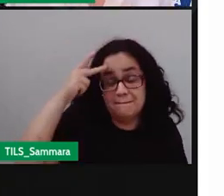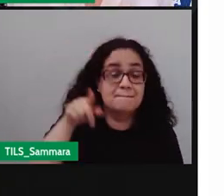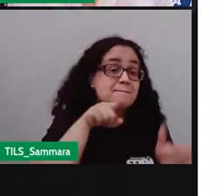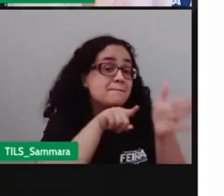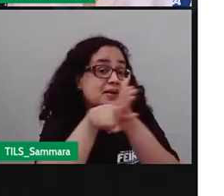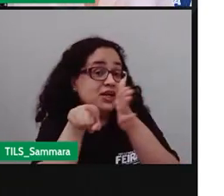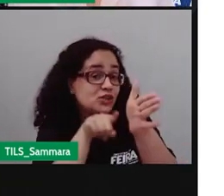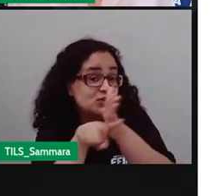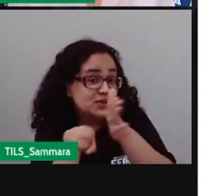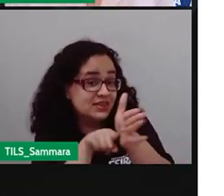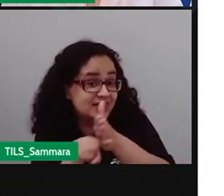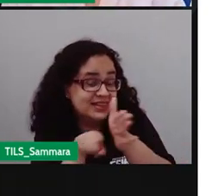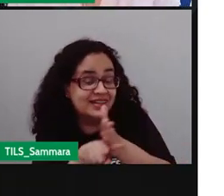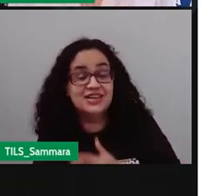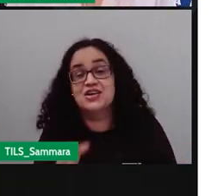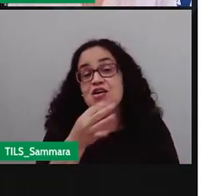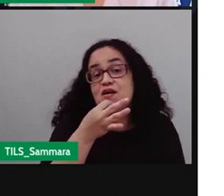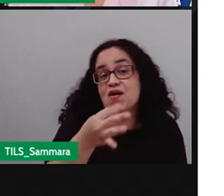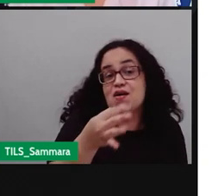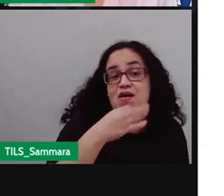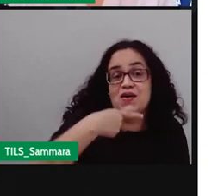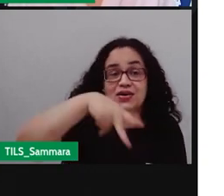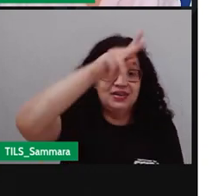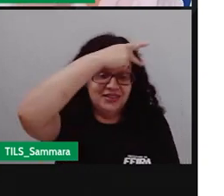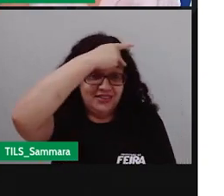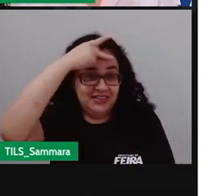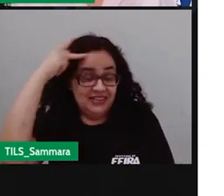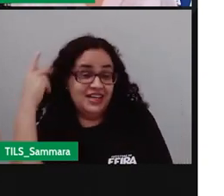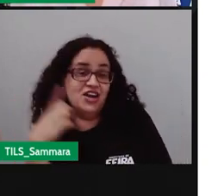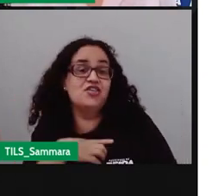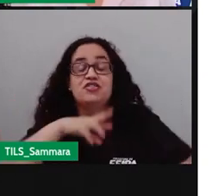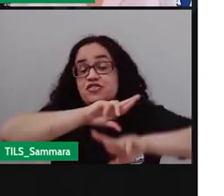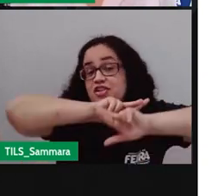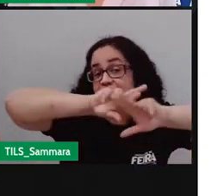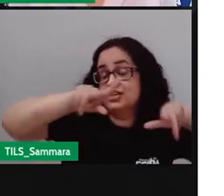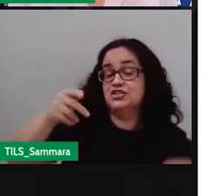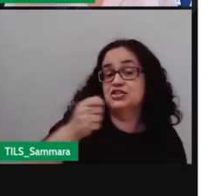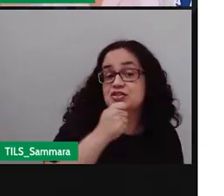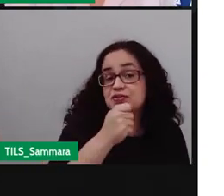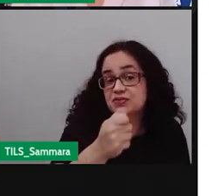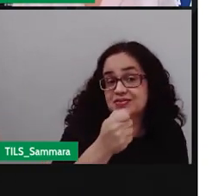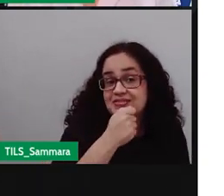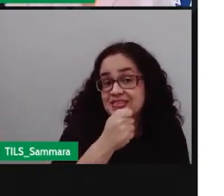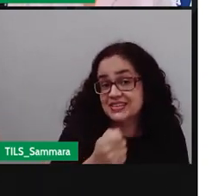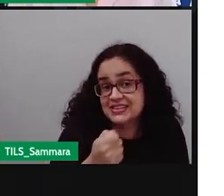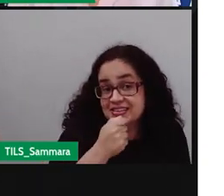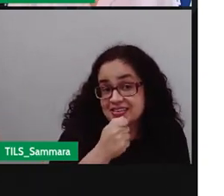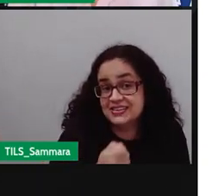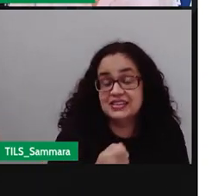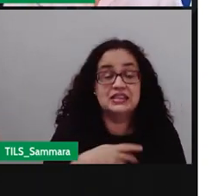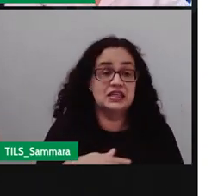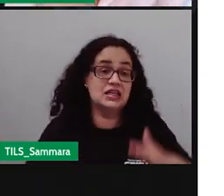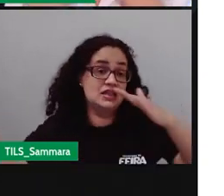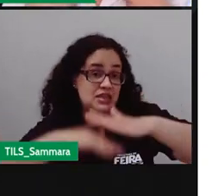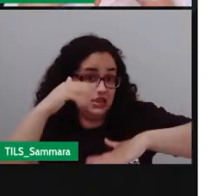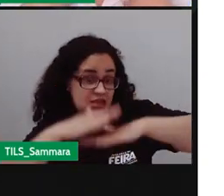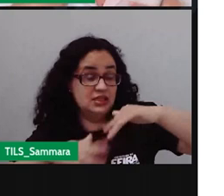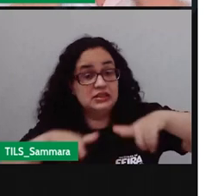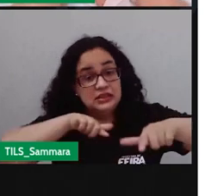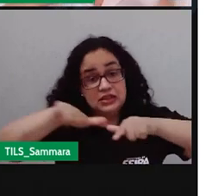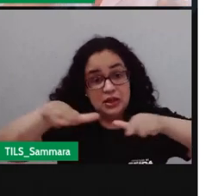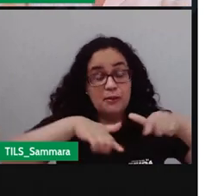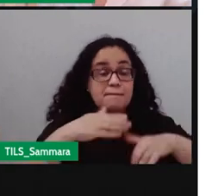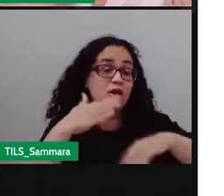perguntar algumas informações à outra pessoa. Existem vários tipos de entrevista. Inclusive, existe a entrevista de emprego, que é essa